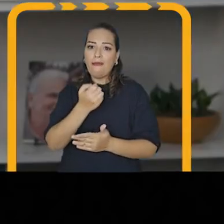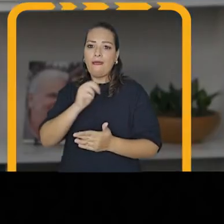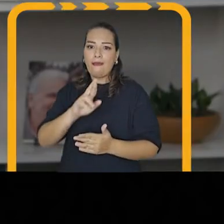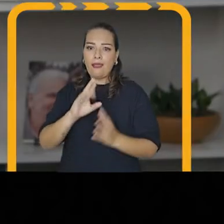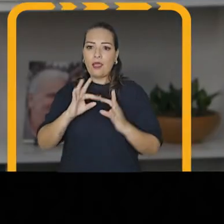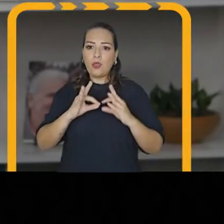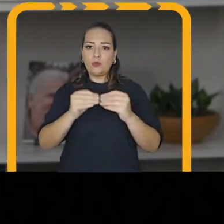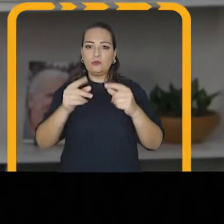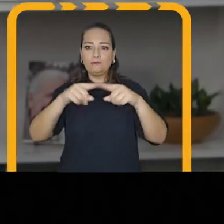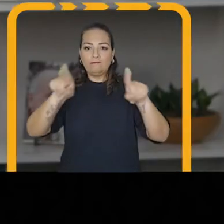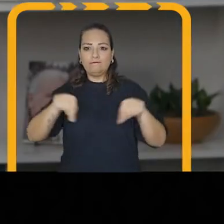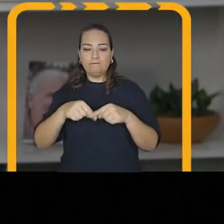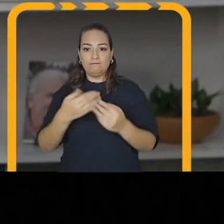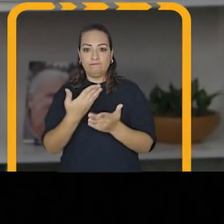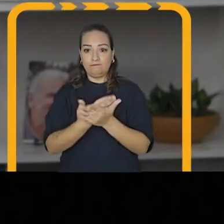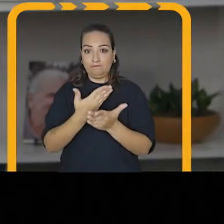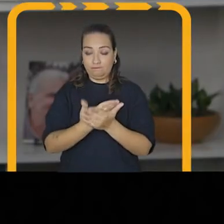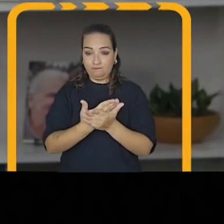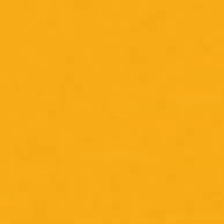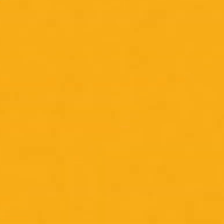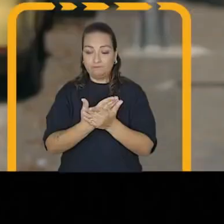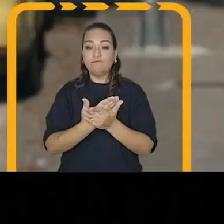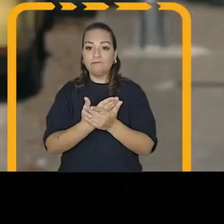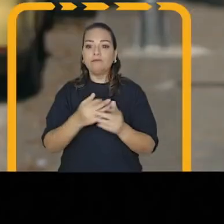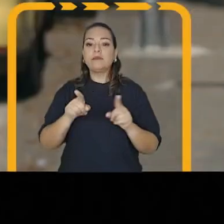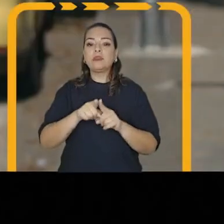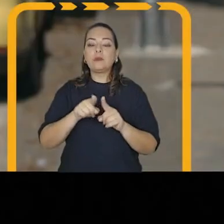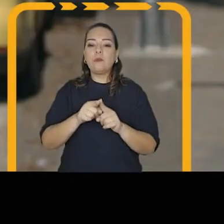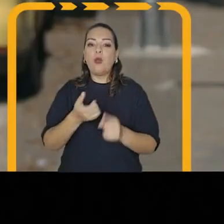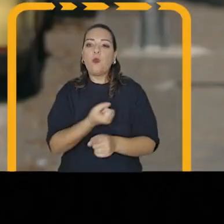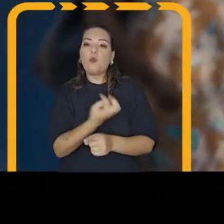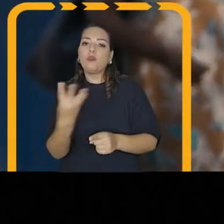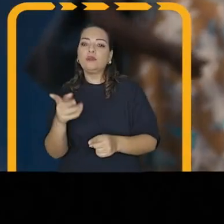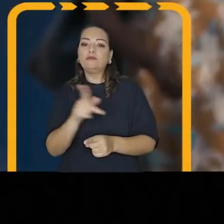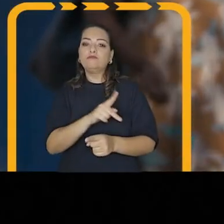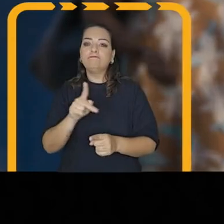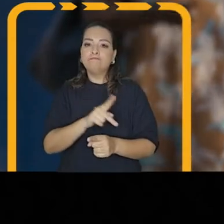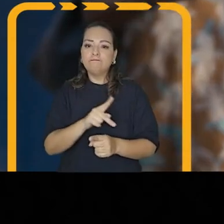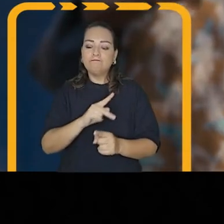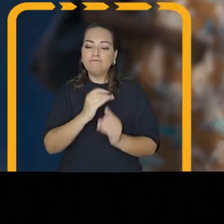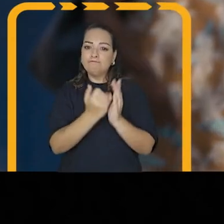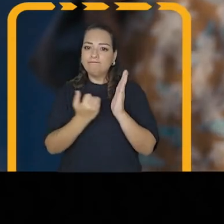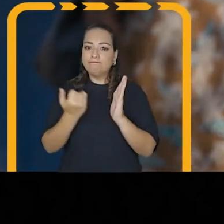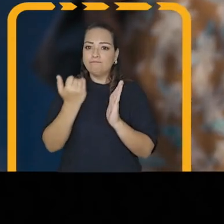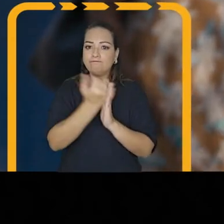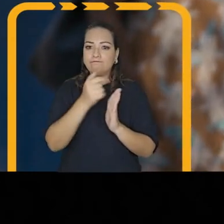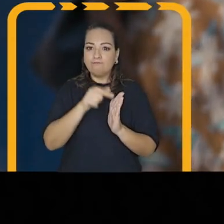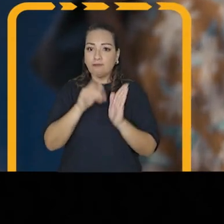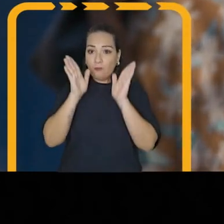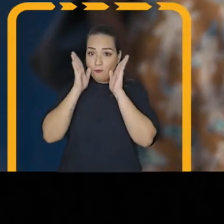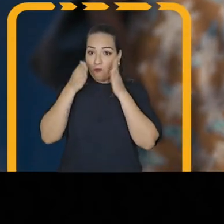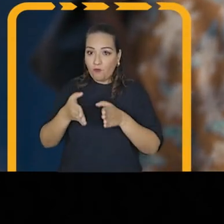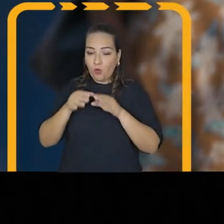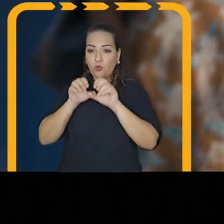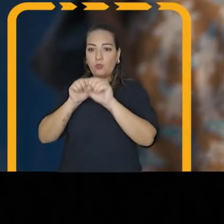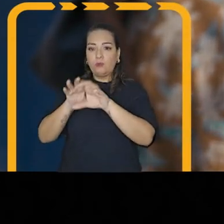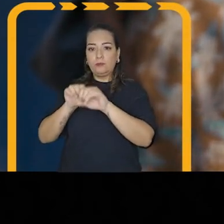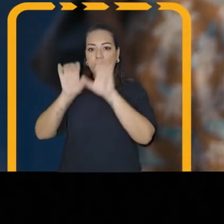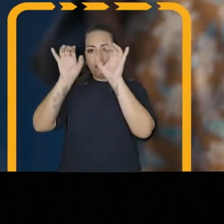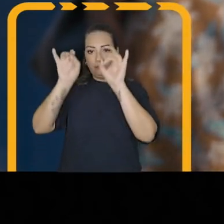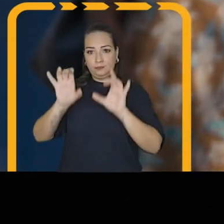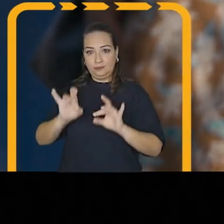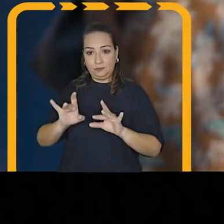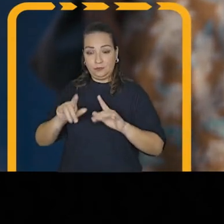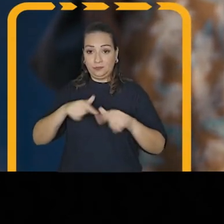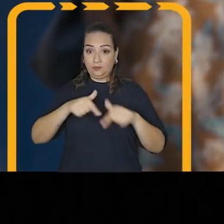O trabalho segue, a educação avança. Ele faz o que promete. As pessoas pensam que a gente não identifica, mas nós identificamos